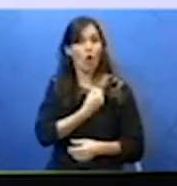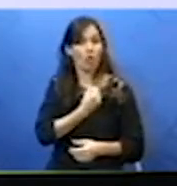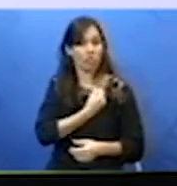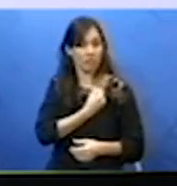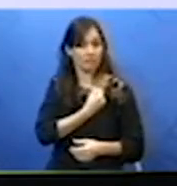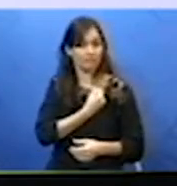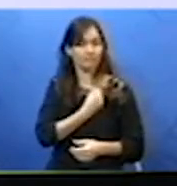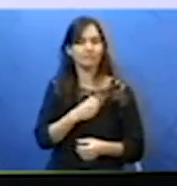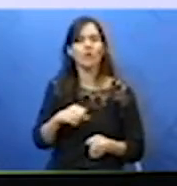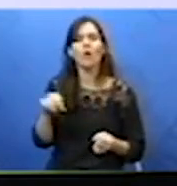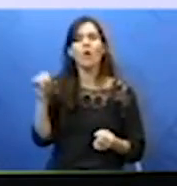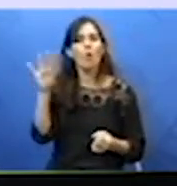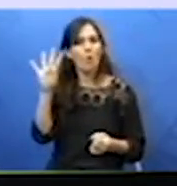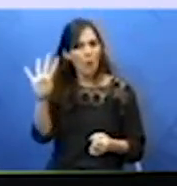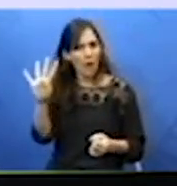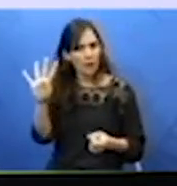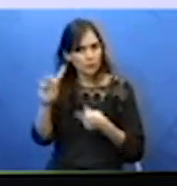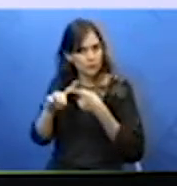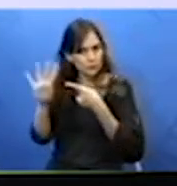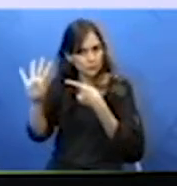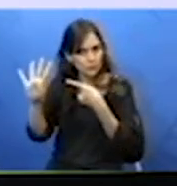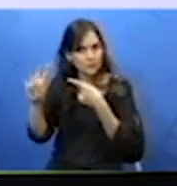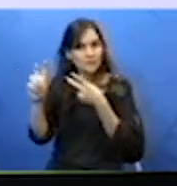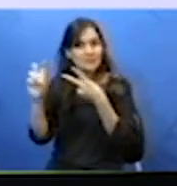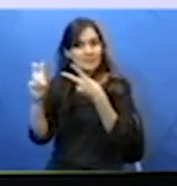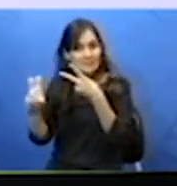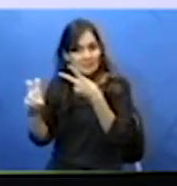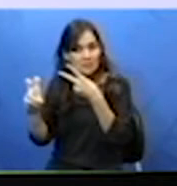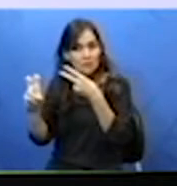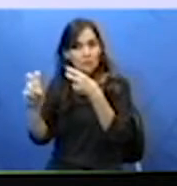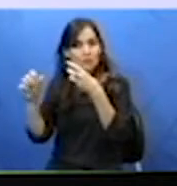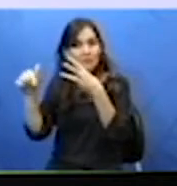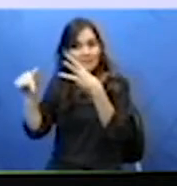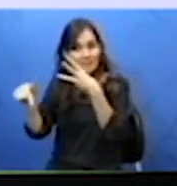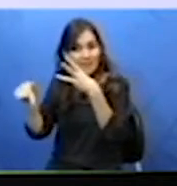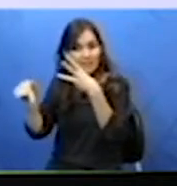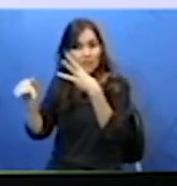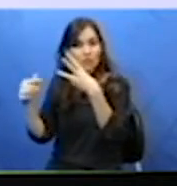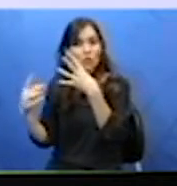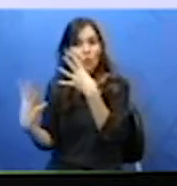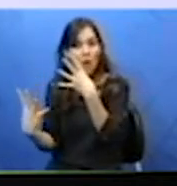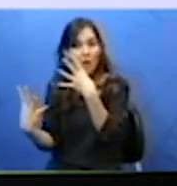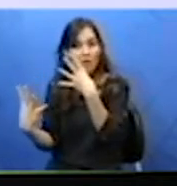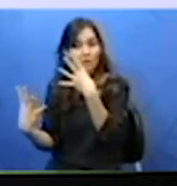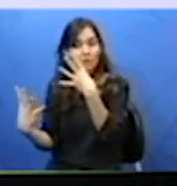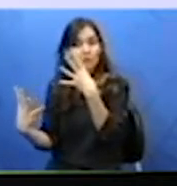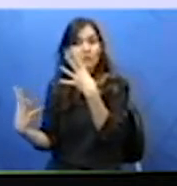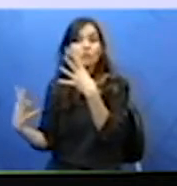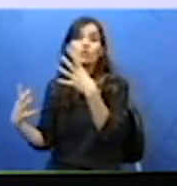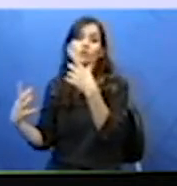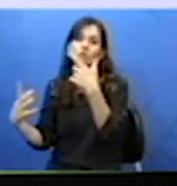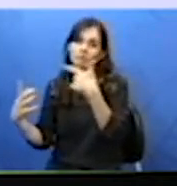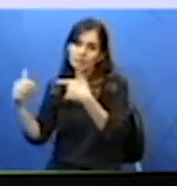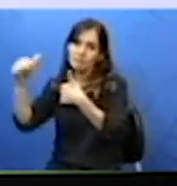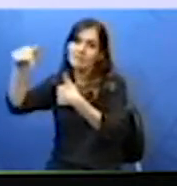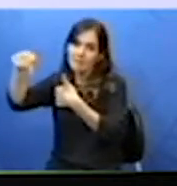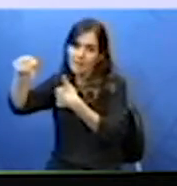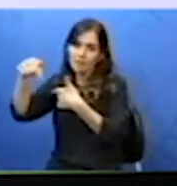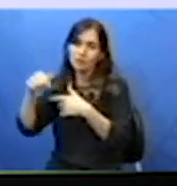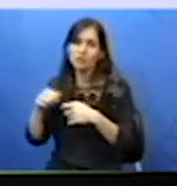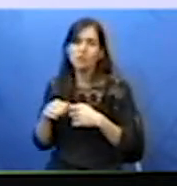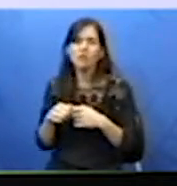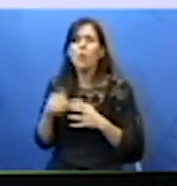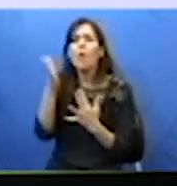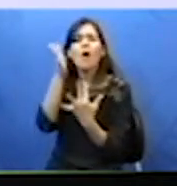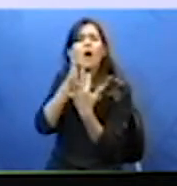4, 5, 7, 4 e 7. Então, nós vamos determinar a